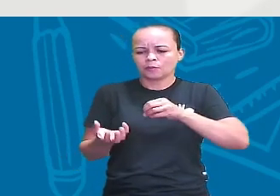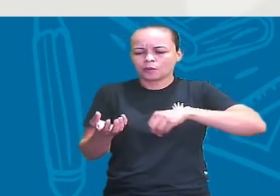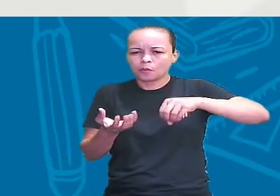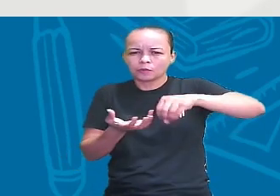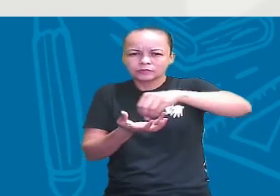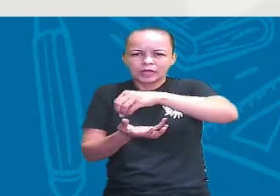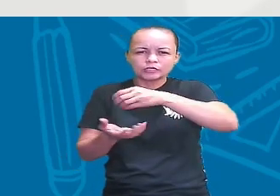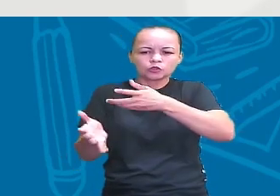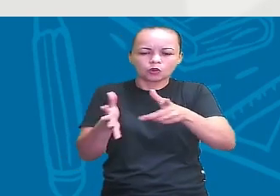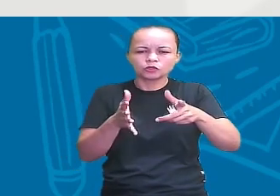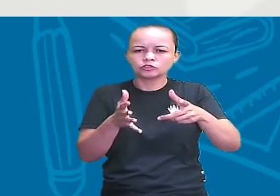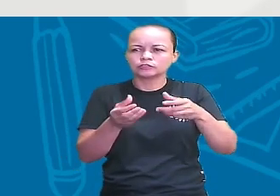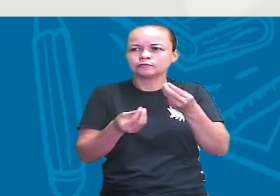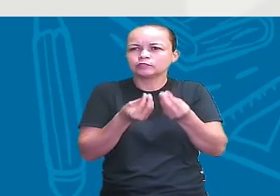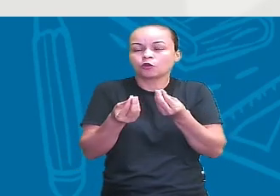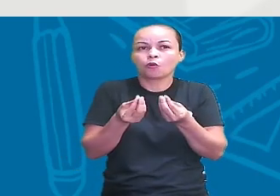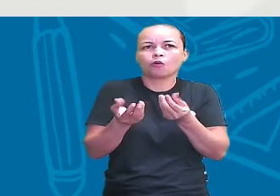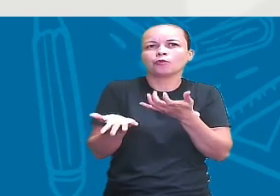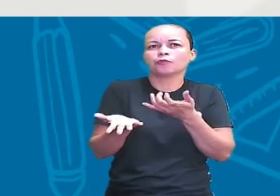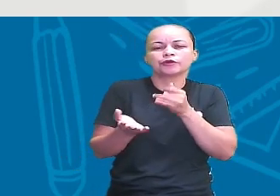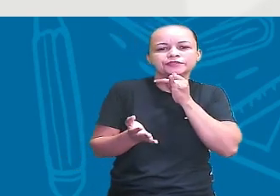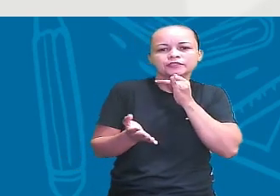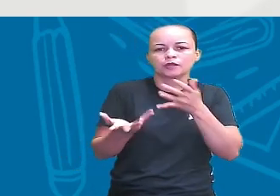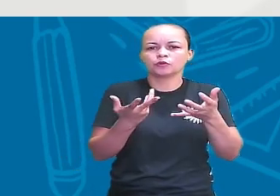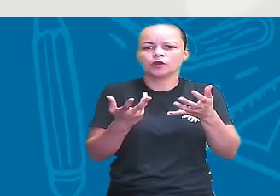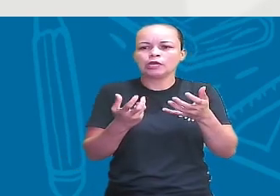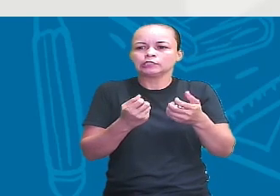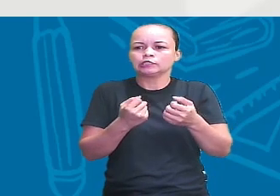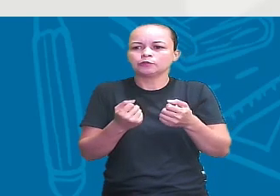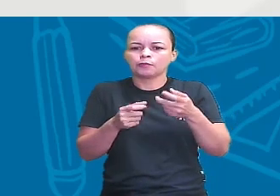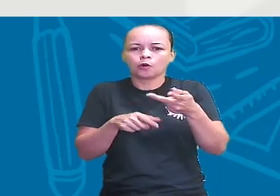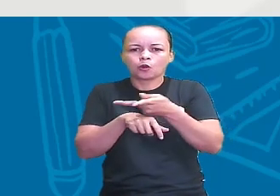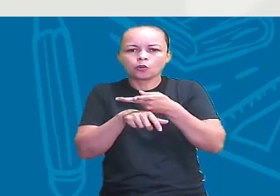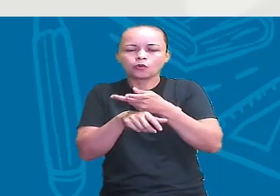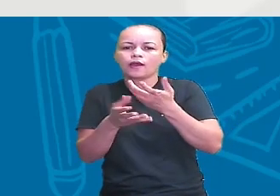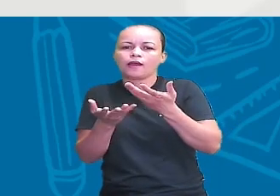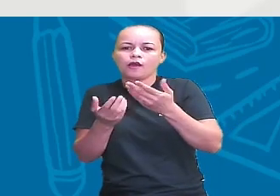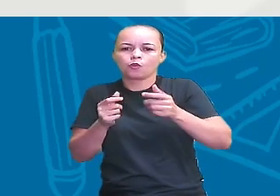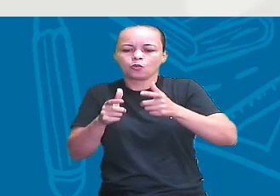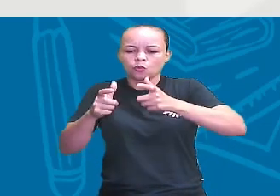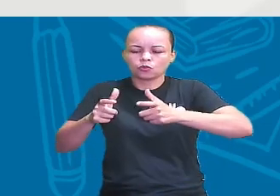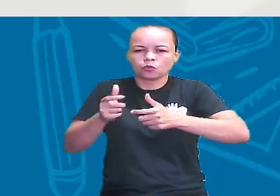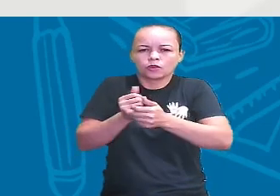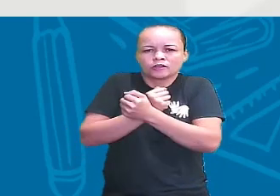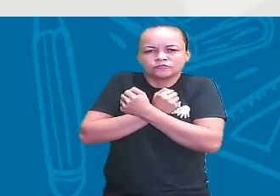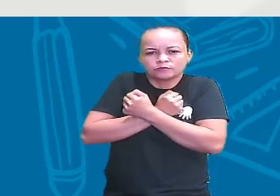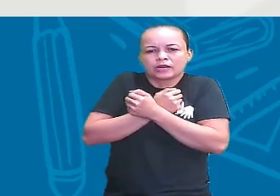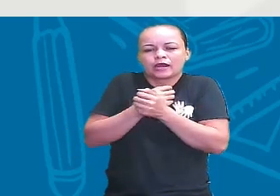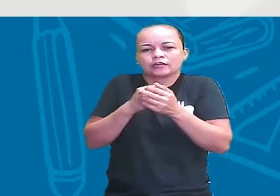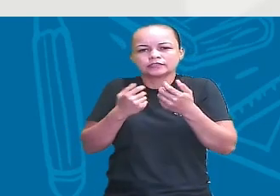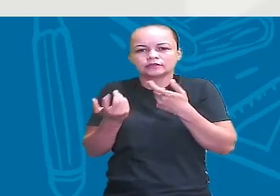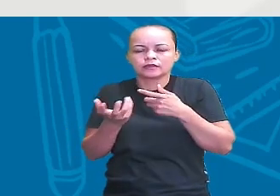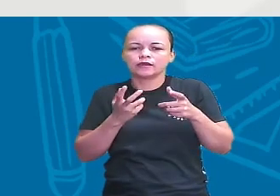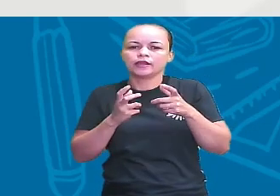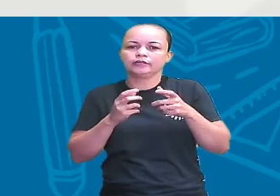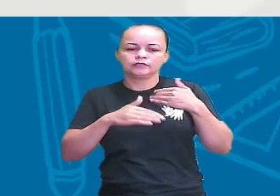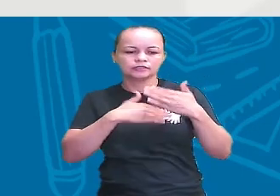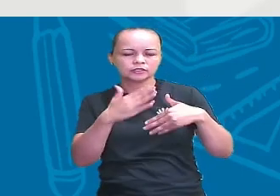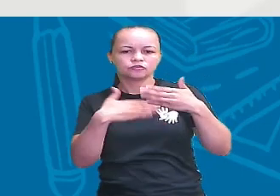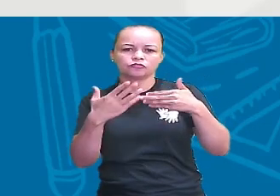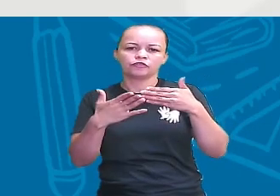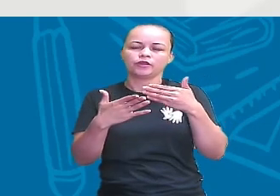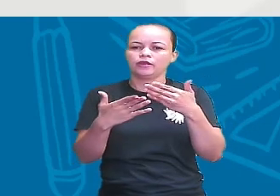partir de aquecer-se, né? A partir de procurar alimentação, desenvolver a cultura